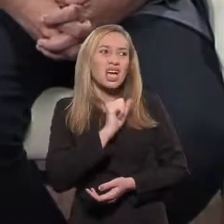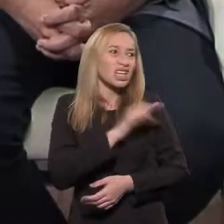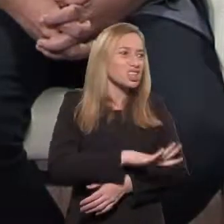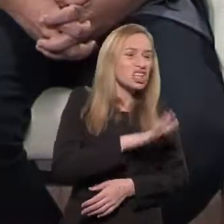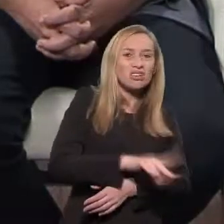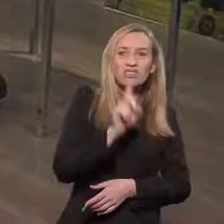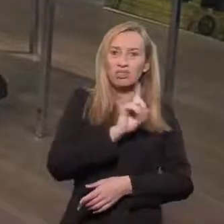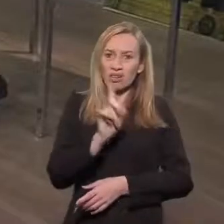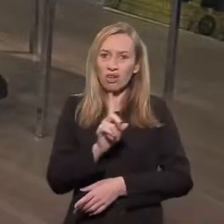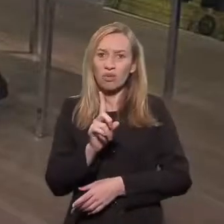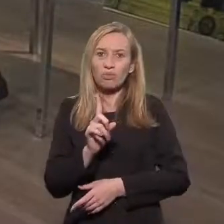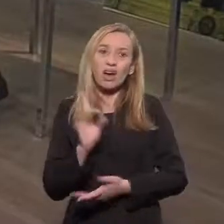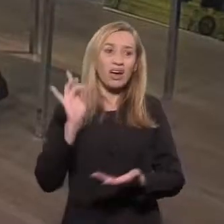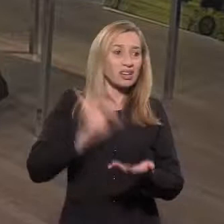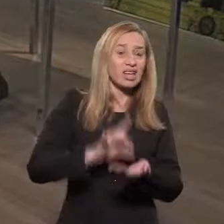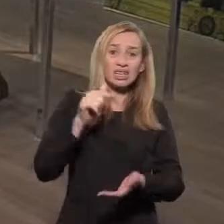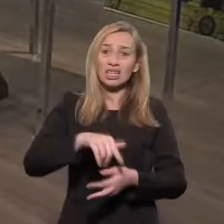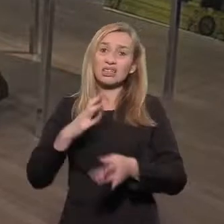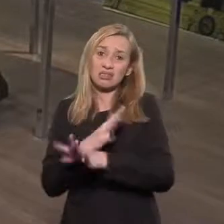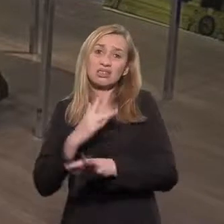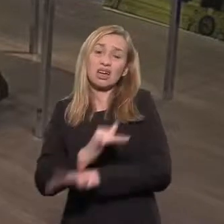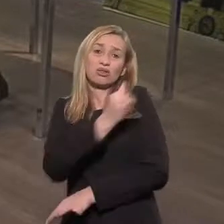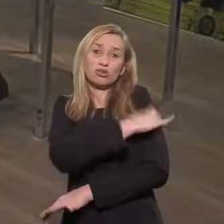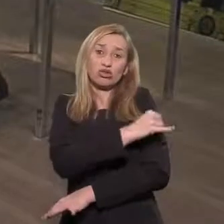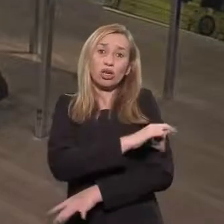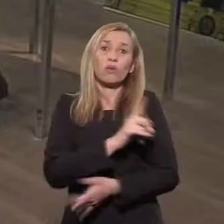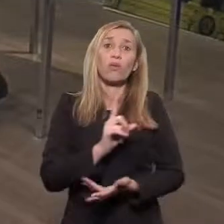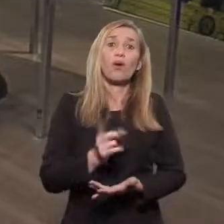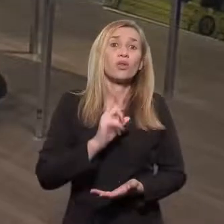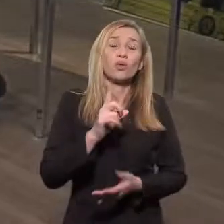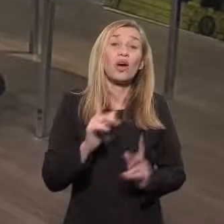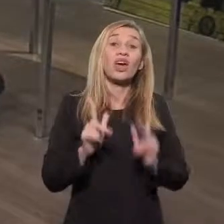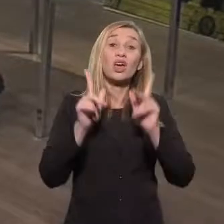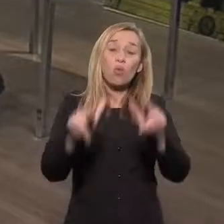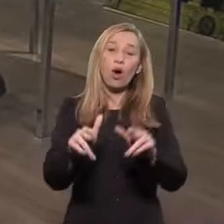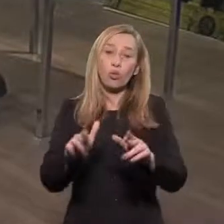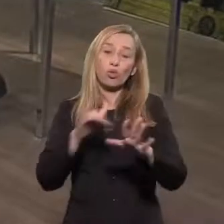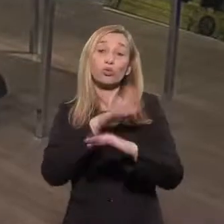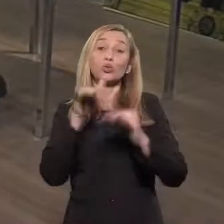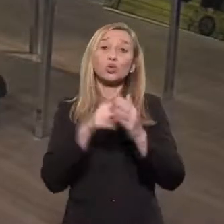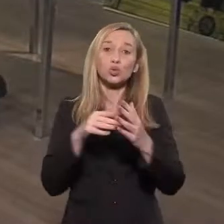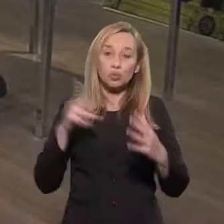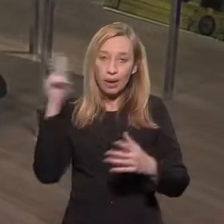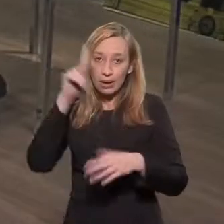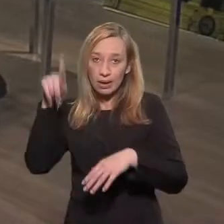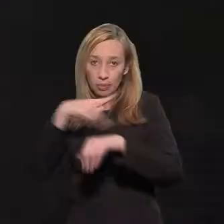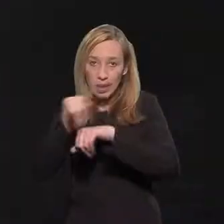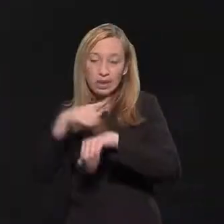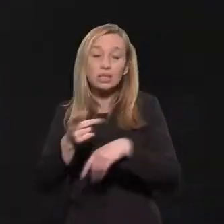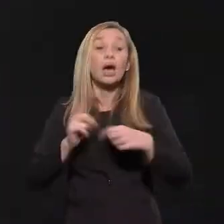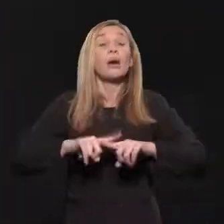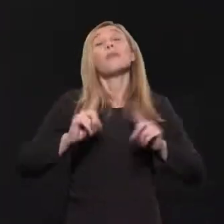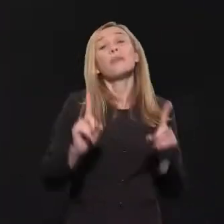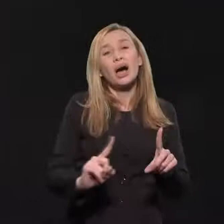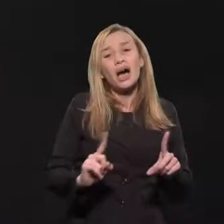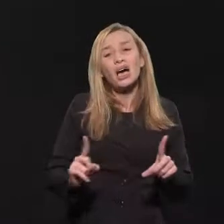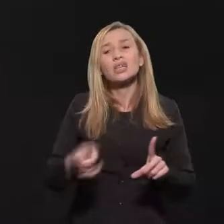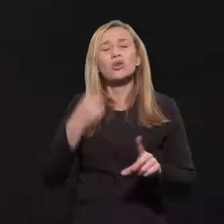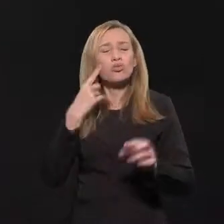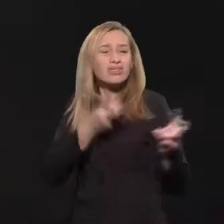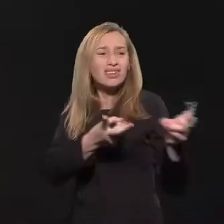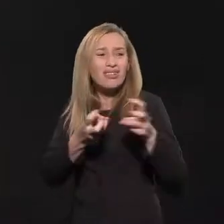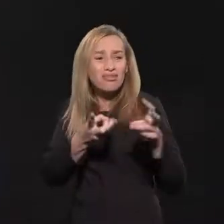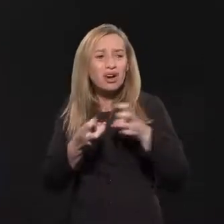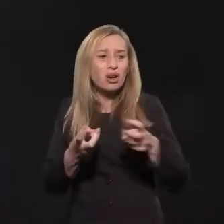tanto. Pelo menos na realidade aqui na cidade do Rio de Janeiro, não é igual no país como um todo, claro. Mas a gente